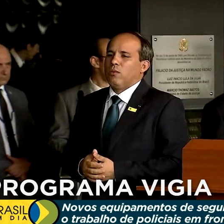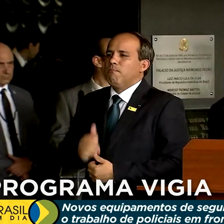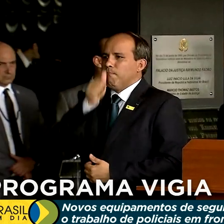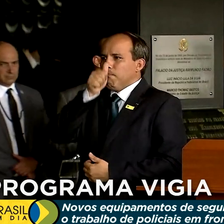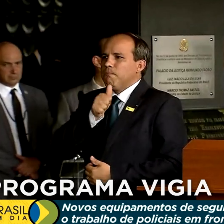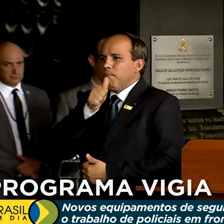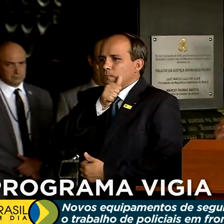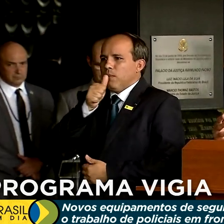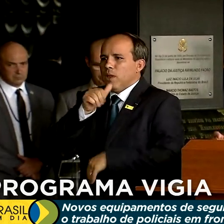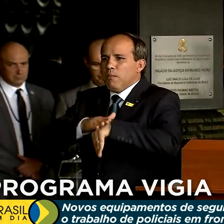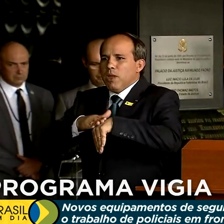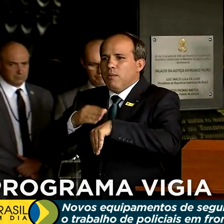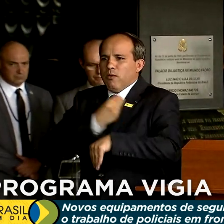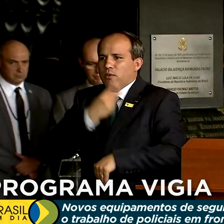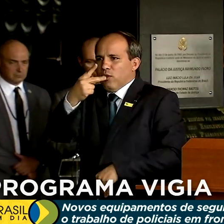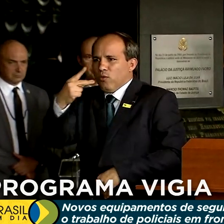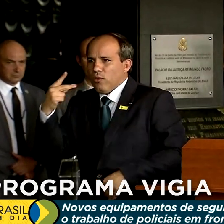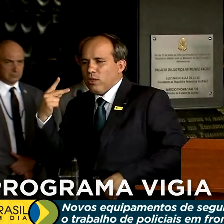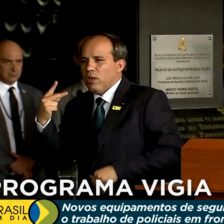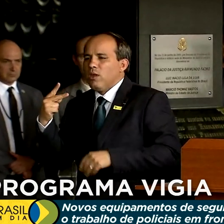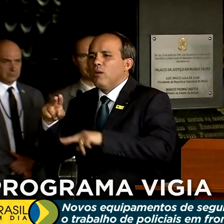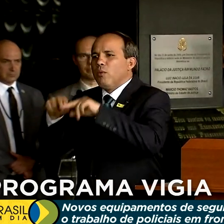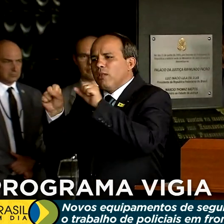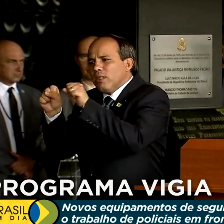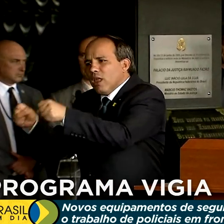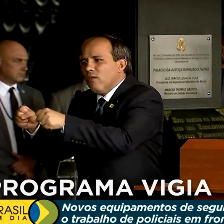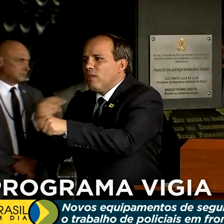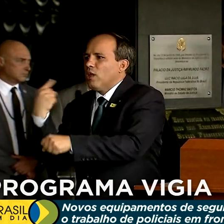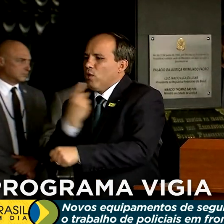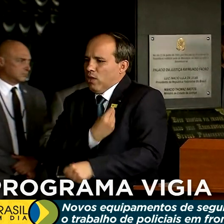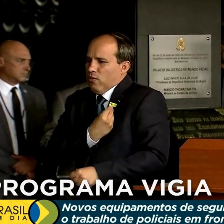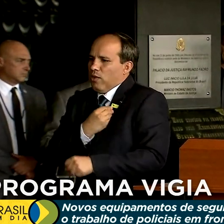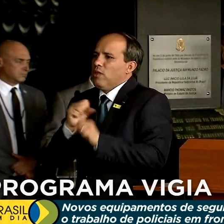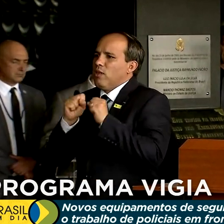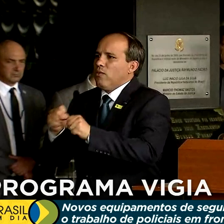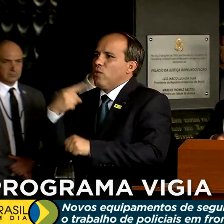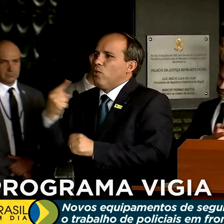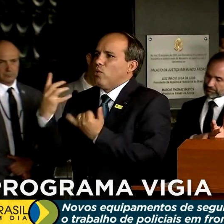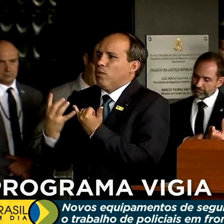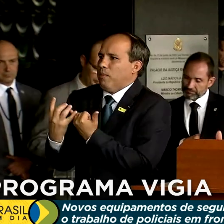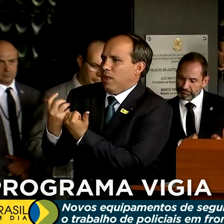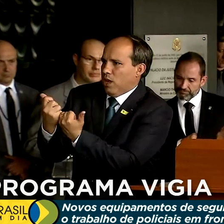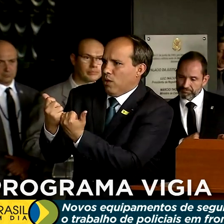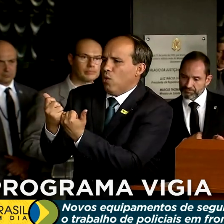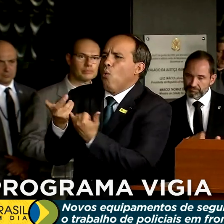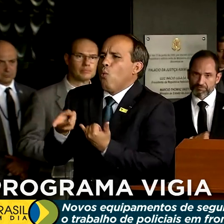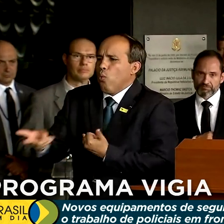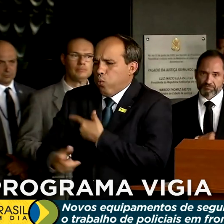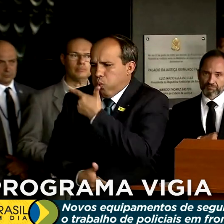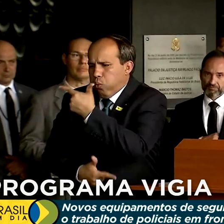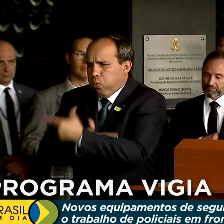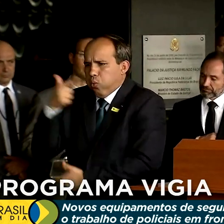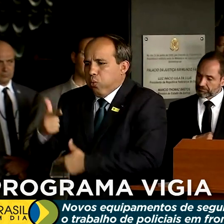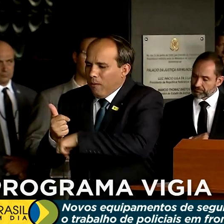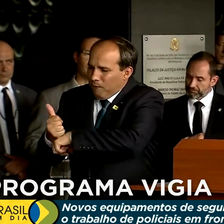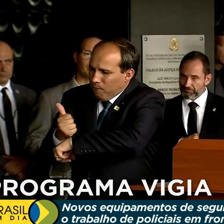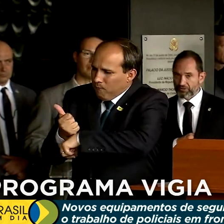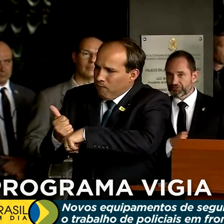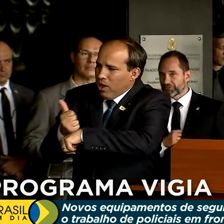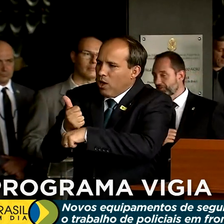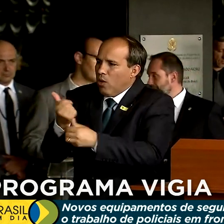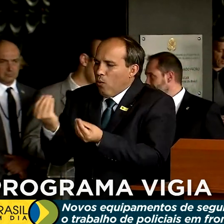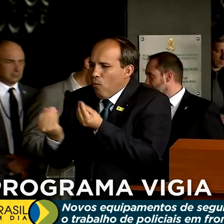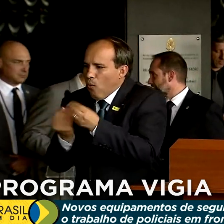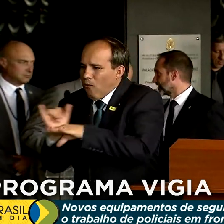sua vida em risco, em defesa da nossa vida e do nosso patrimônio. Vamos continuar trabalhando da melhor maneira